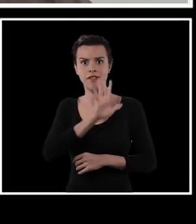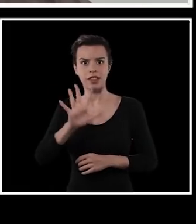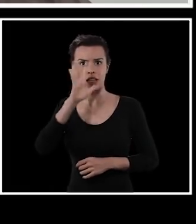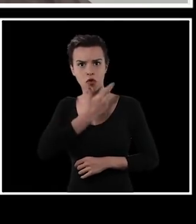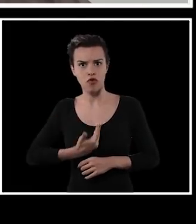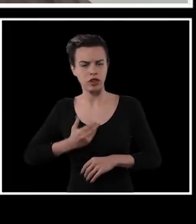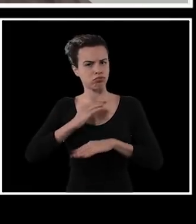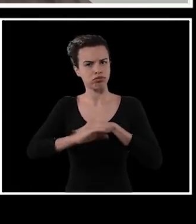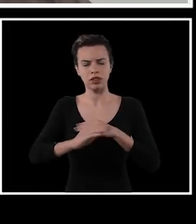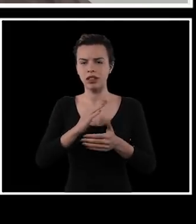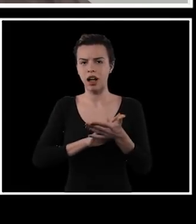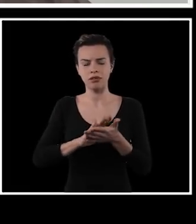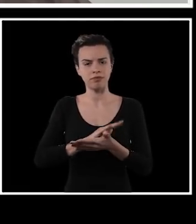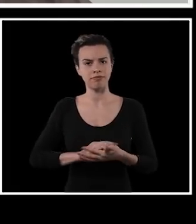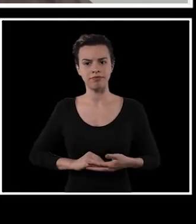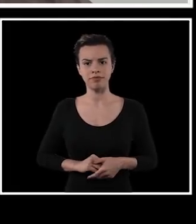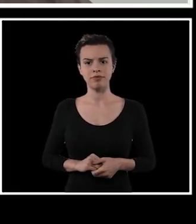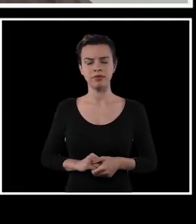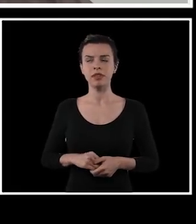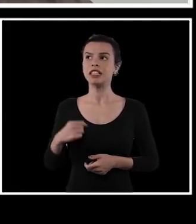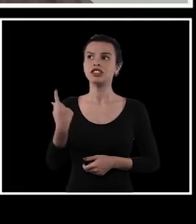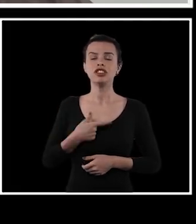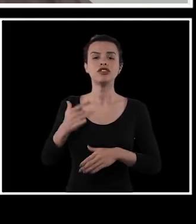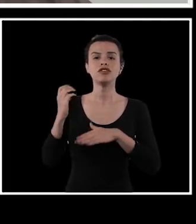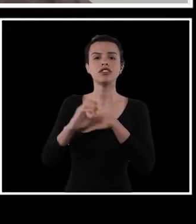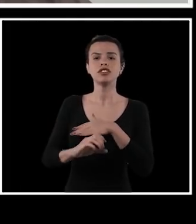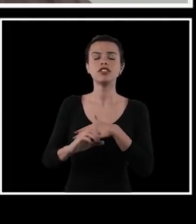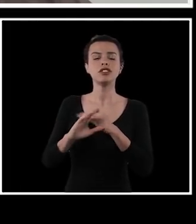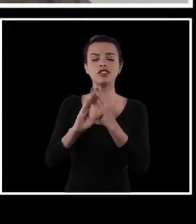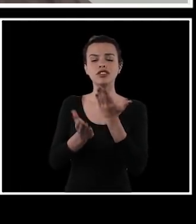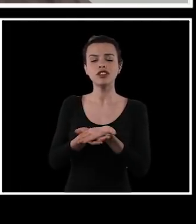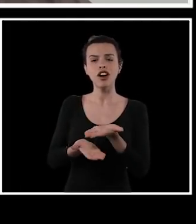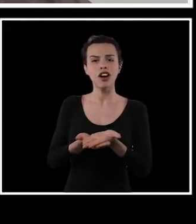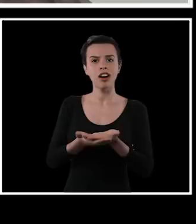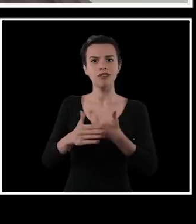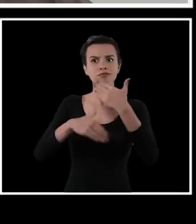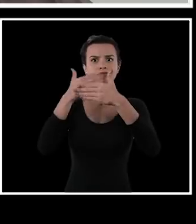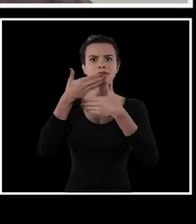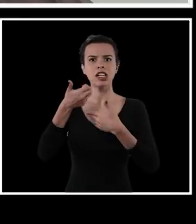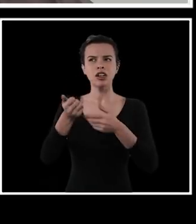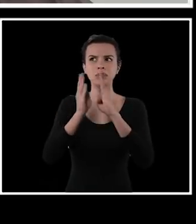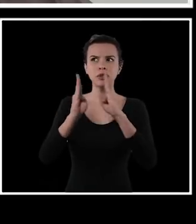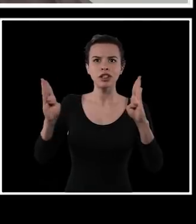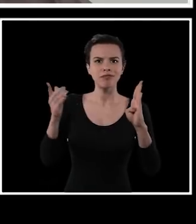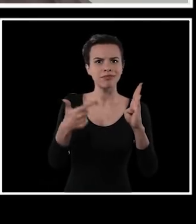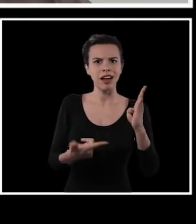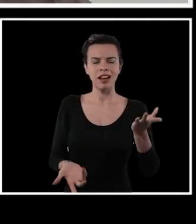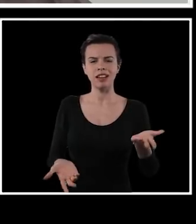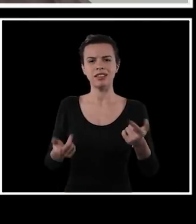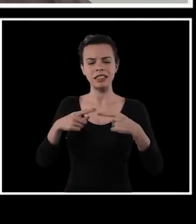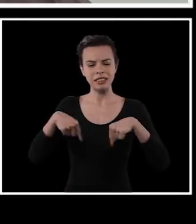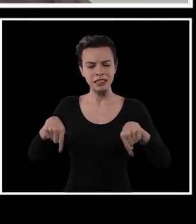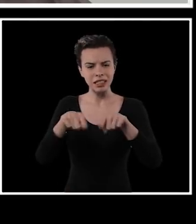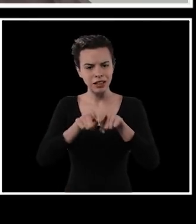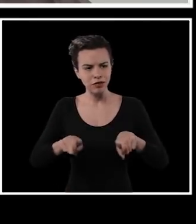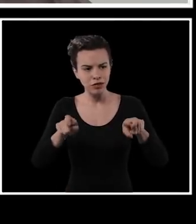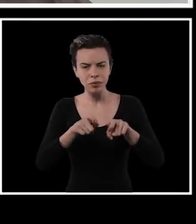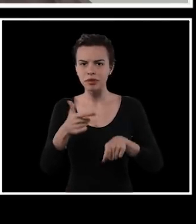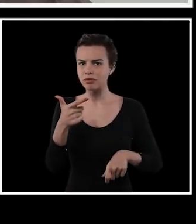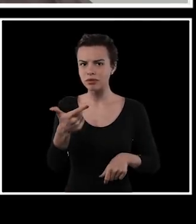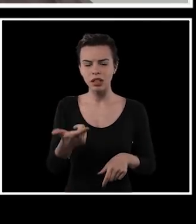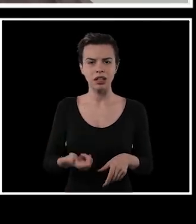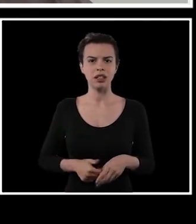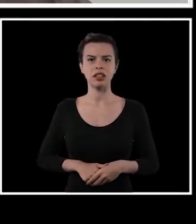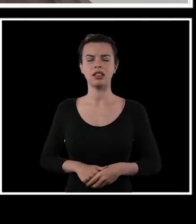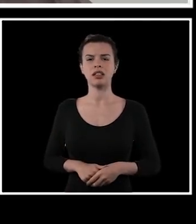nem do federal, enfim. A gente não tem uma estrutura da própria escola, não tem uma biblioteca, não tem uma sala de